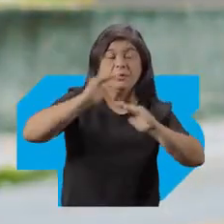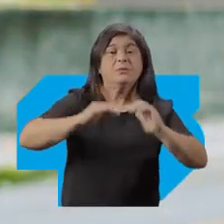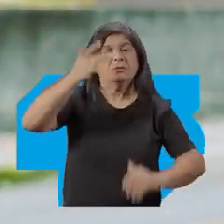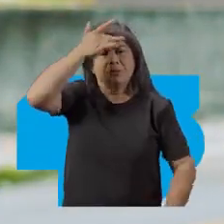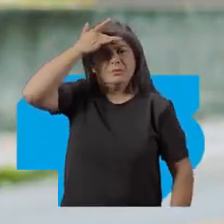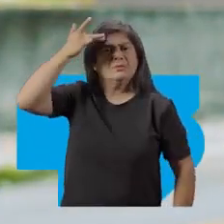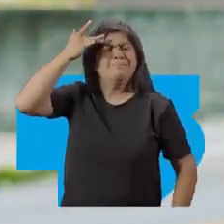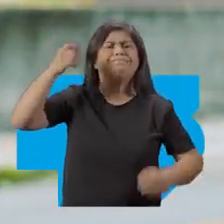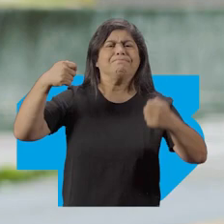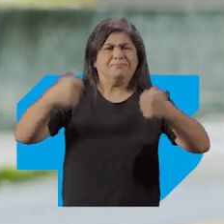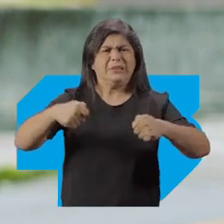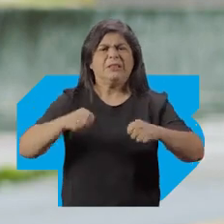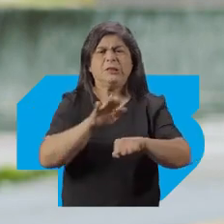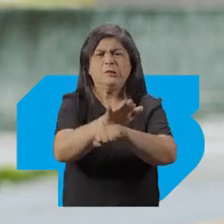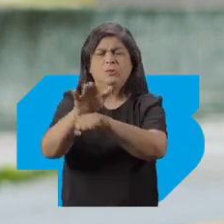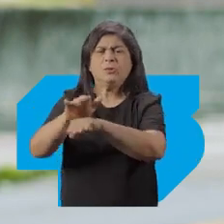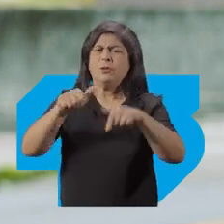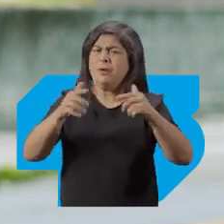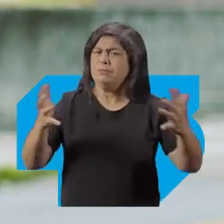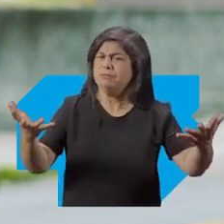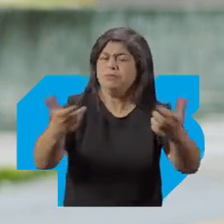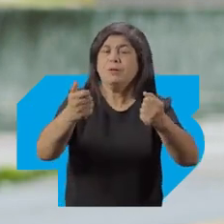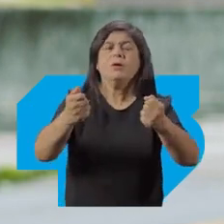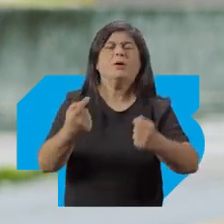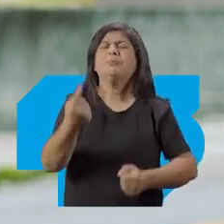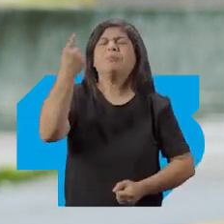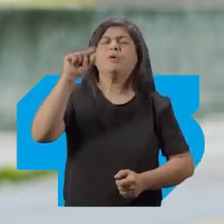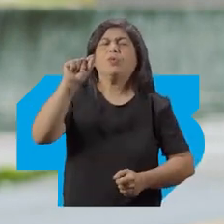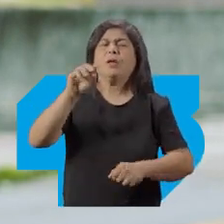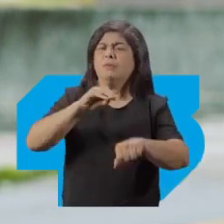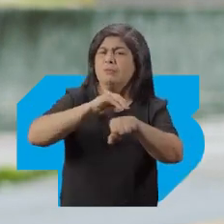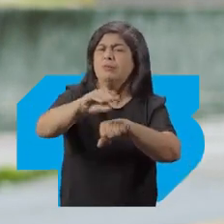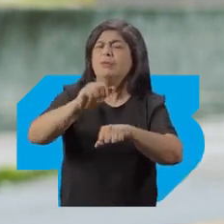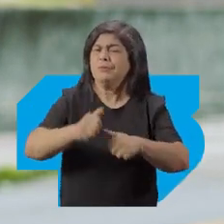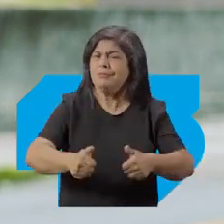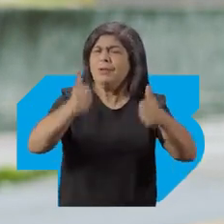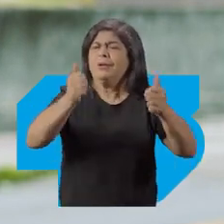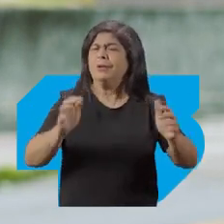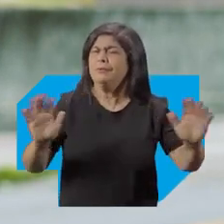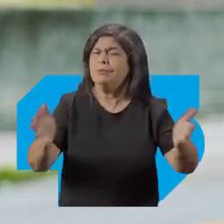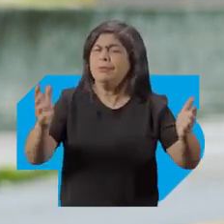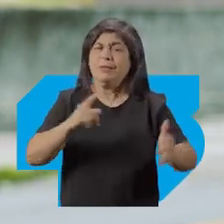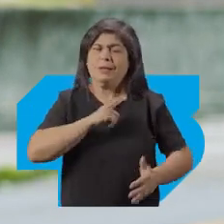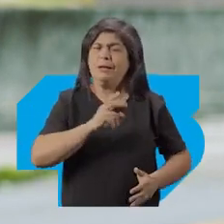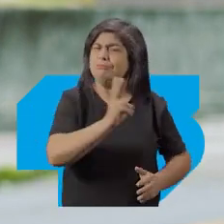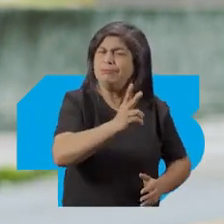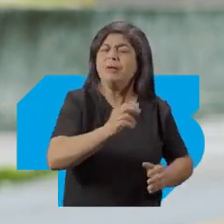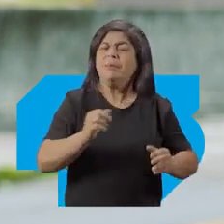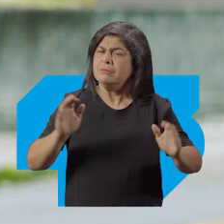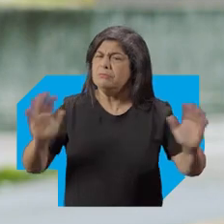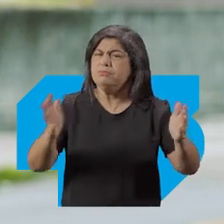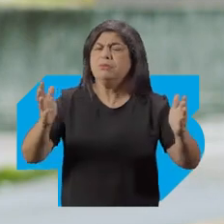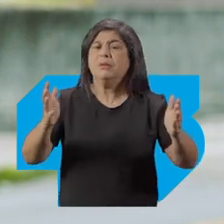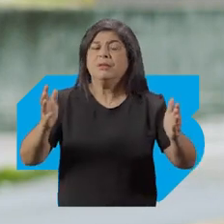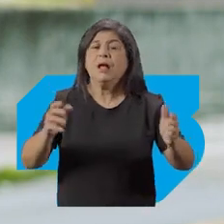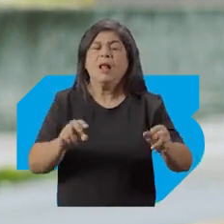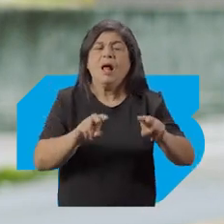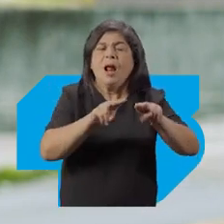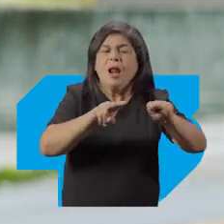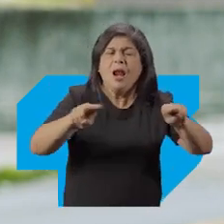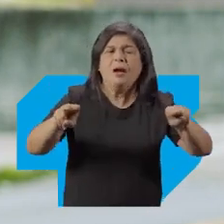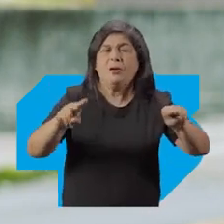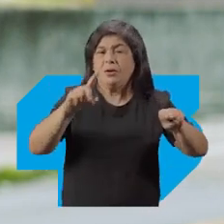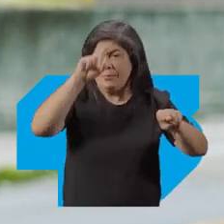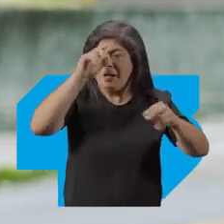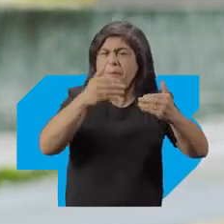saúde também precisam de condições de trabalho E a primeira coisa é colocar para funcionar melhor aquilo que já existe Vamos reabrir os leitos que estão